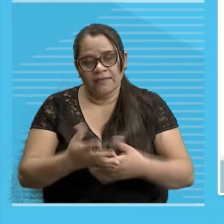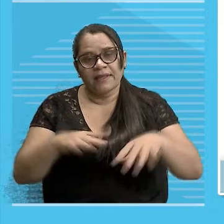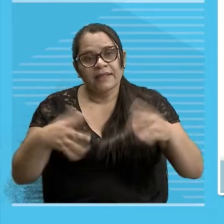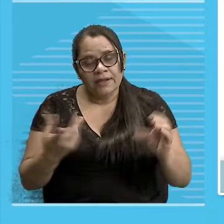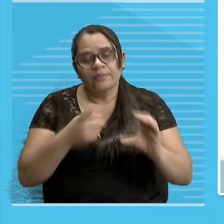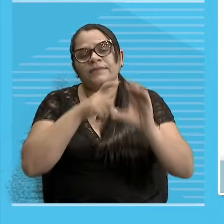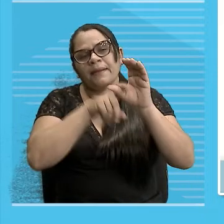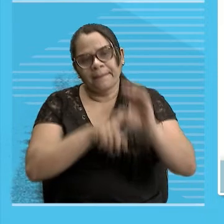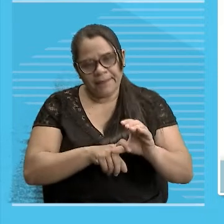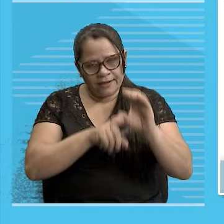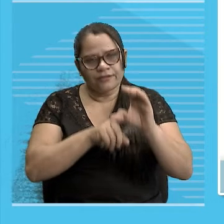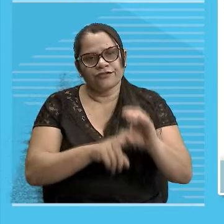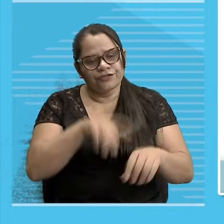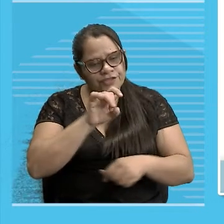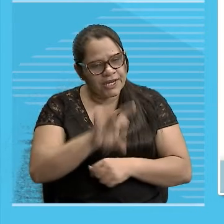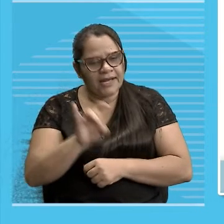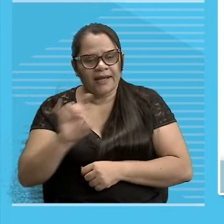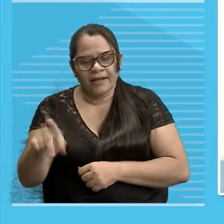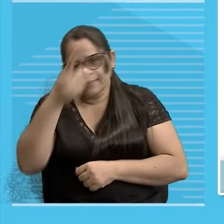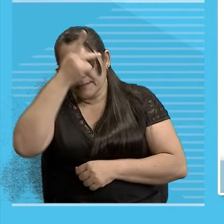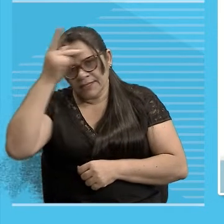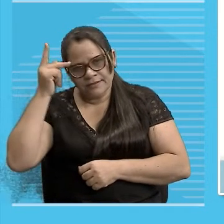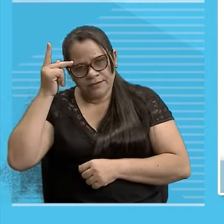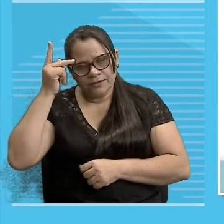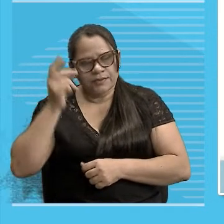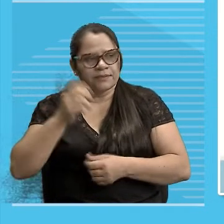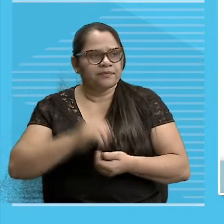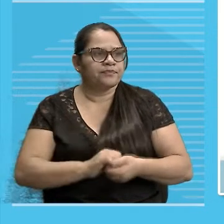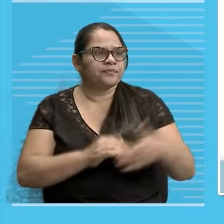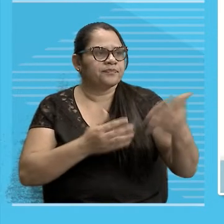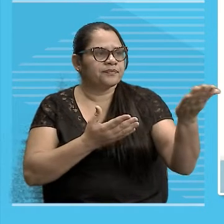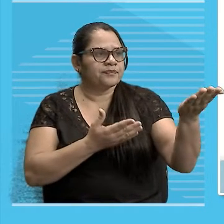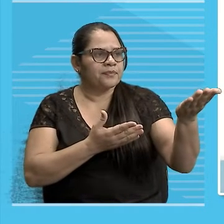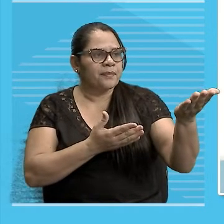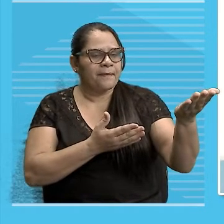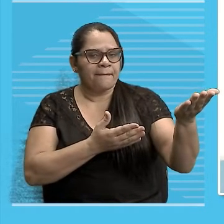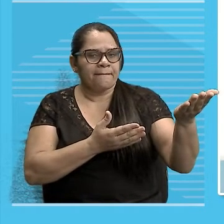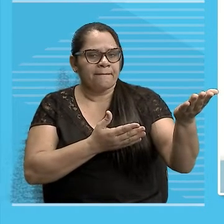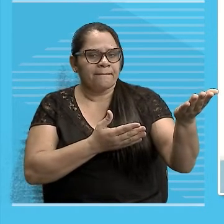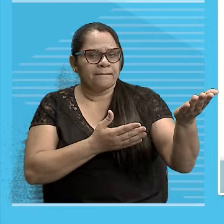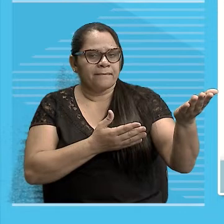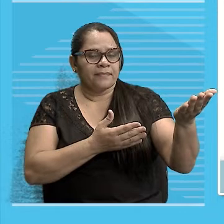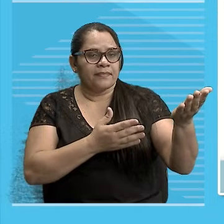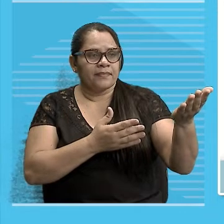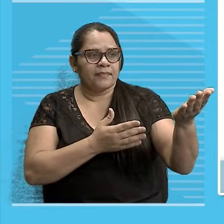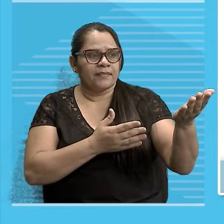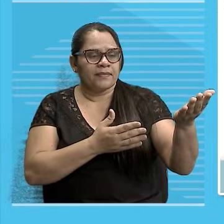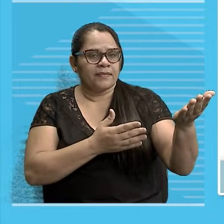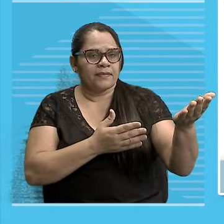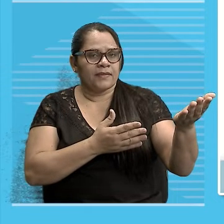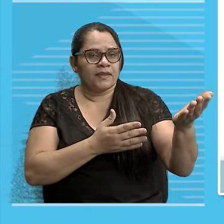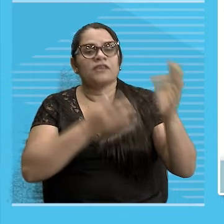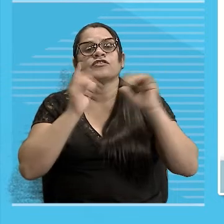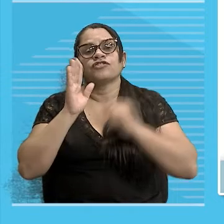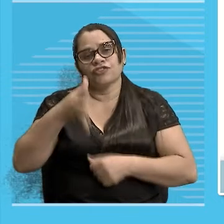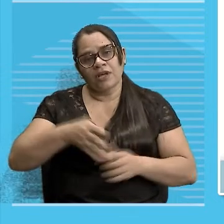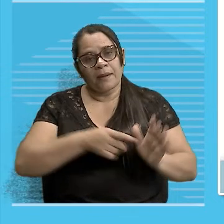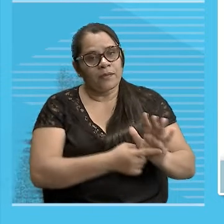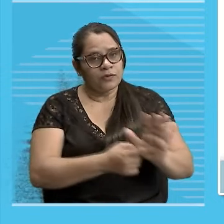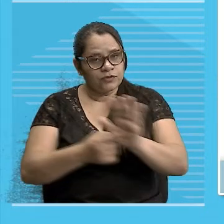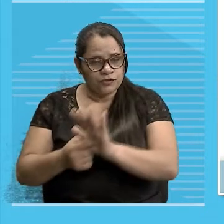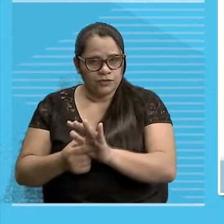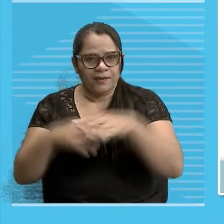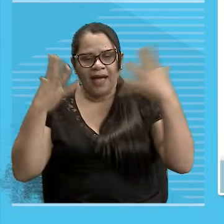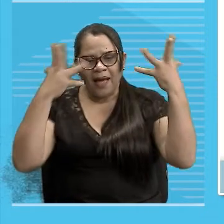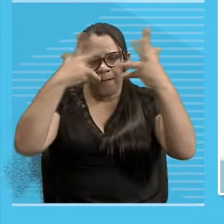Dependentíssimo Olha aí O mais Que a gente já colocou A beleza De um jardim Olha aí